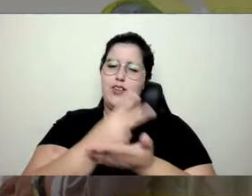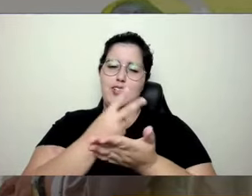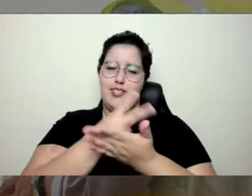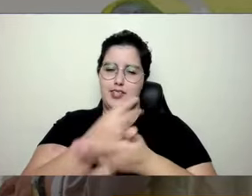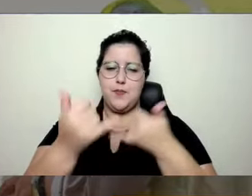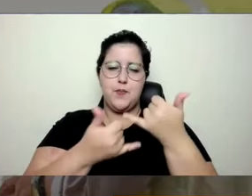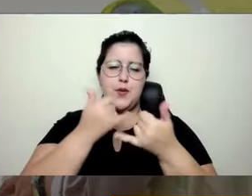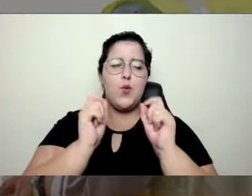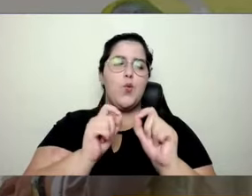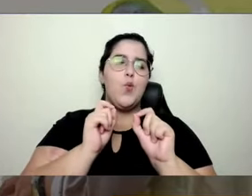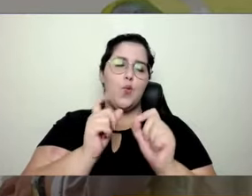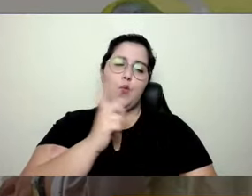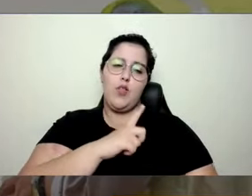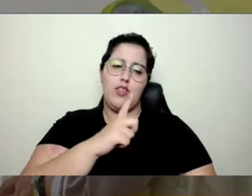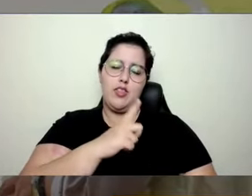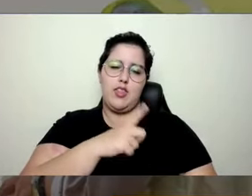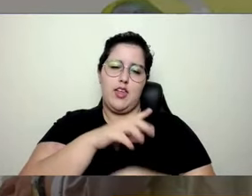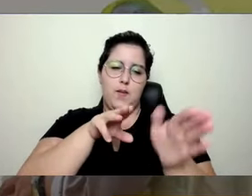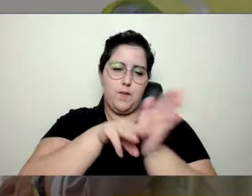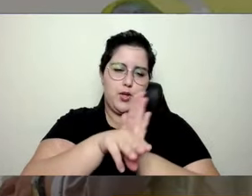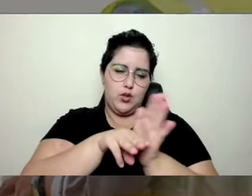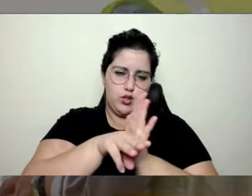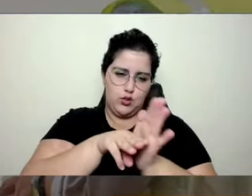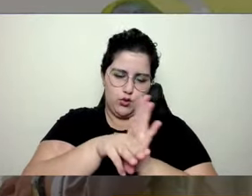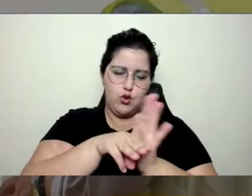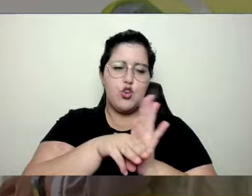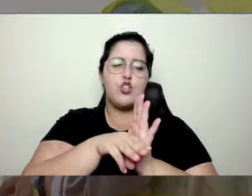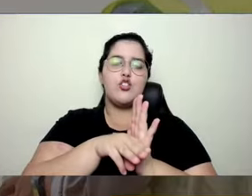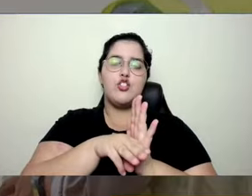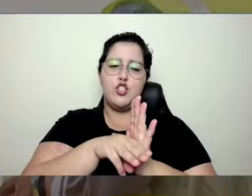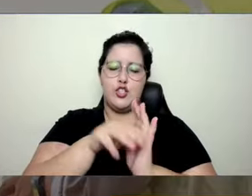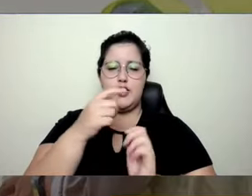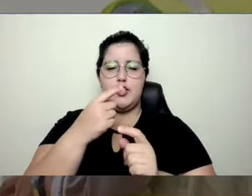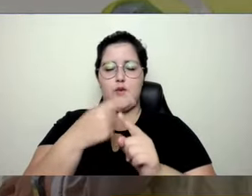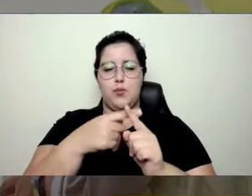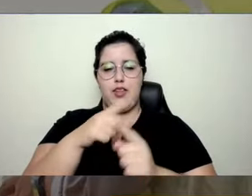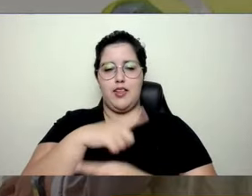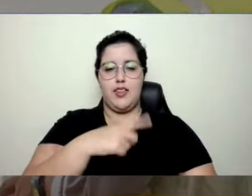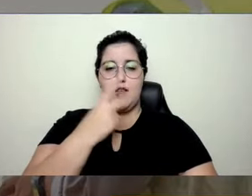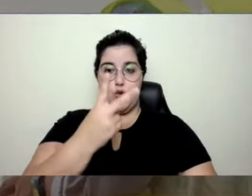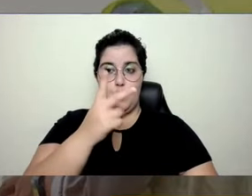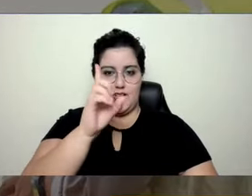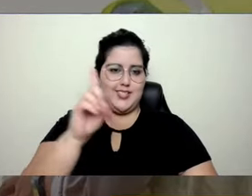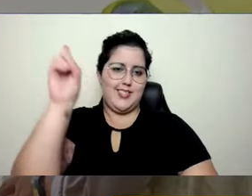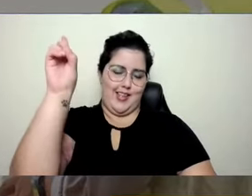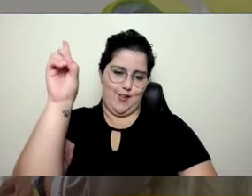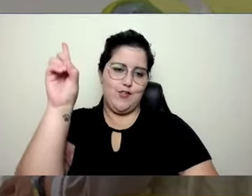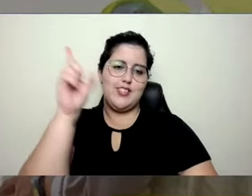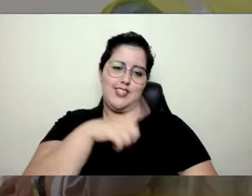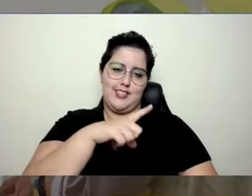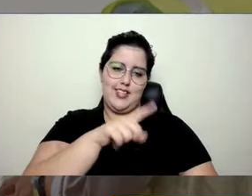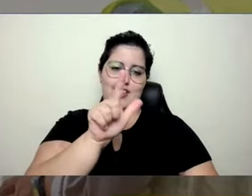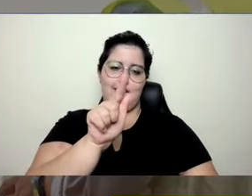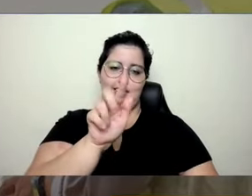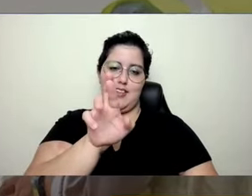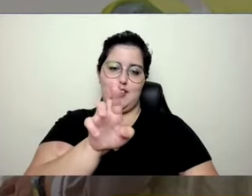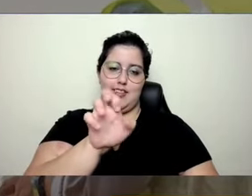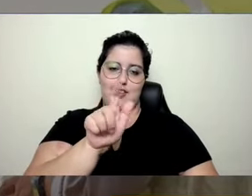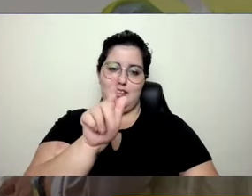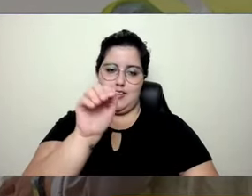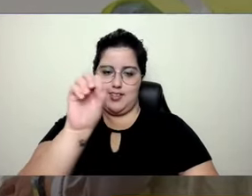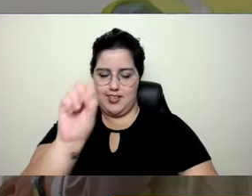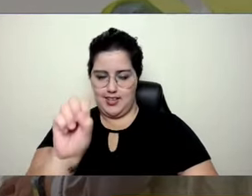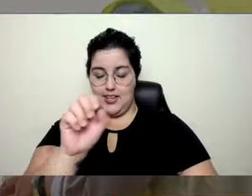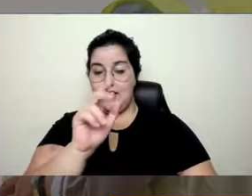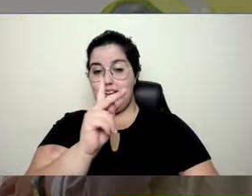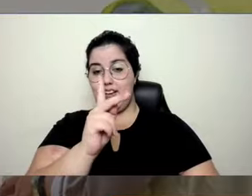com a metodologia grega, que ela tem dois deuses, Cronos e Kairos. Cronos